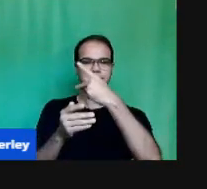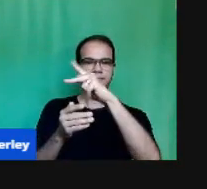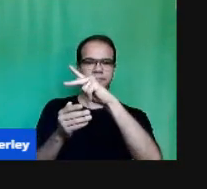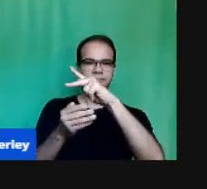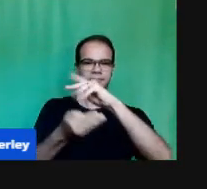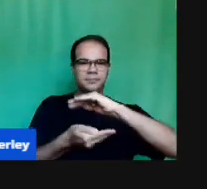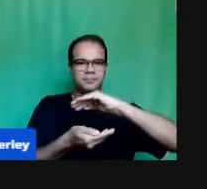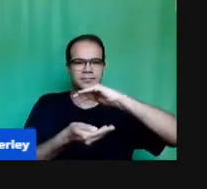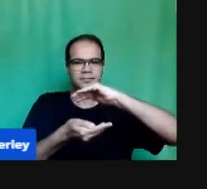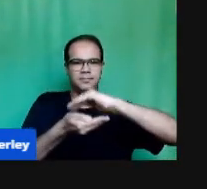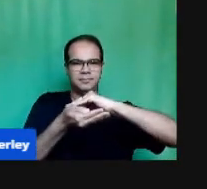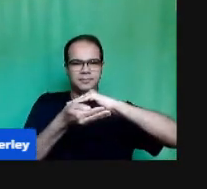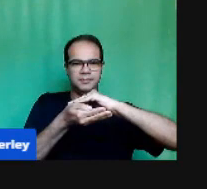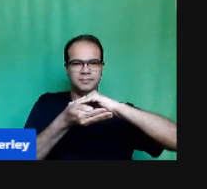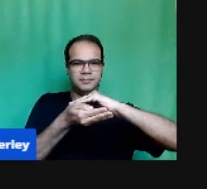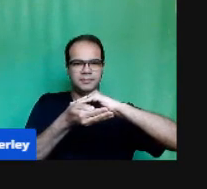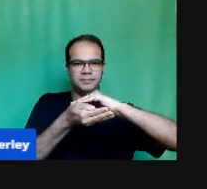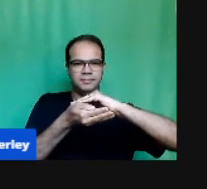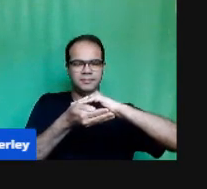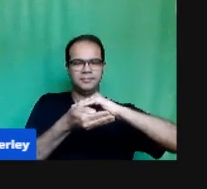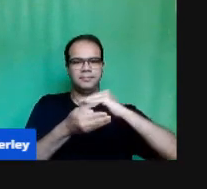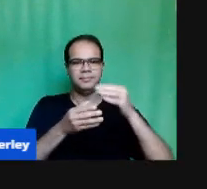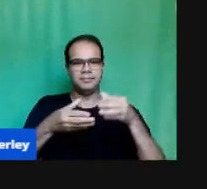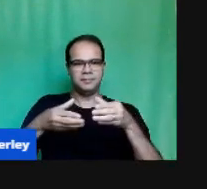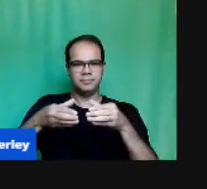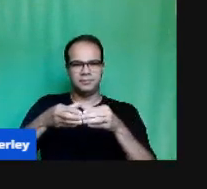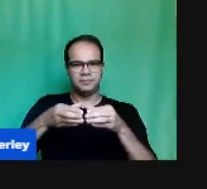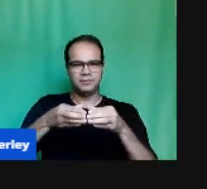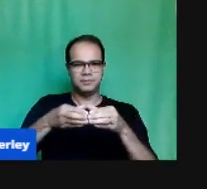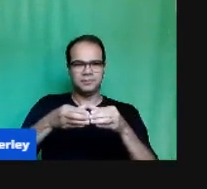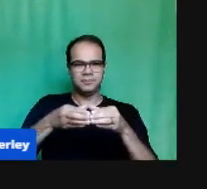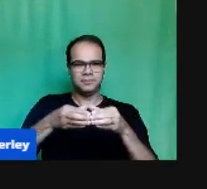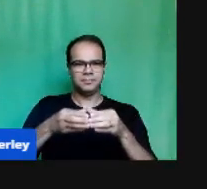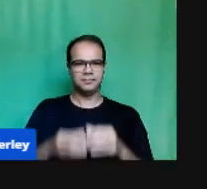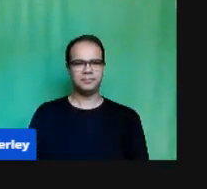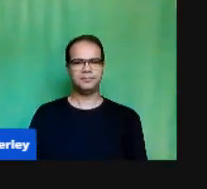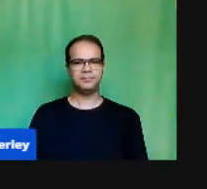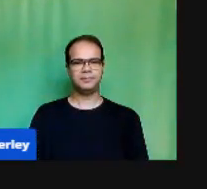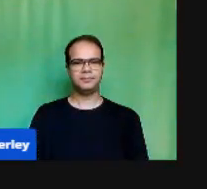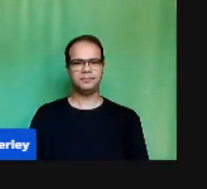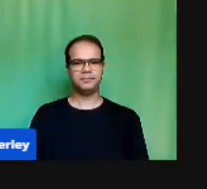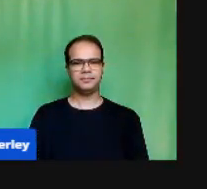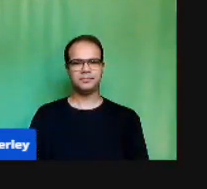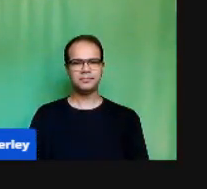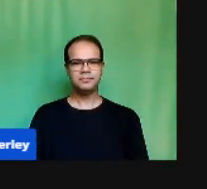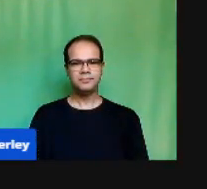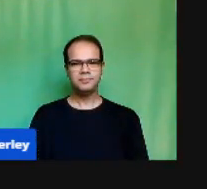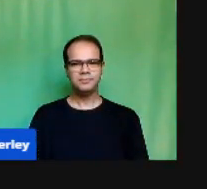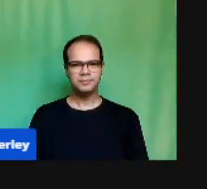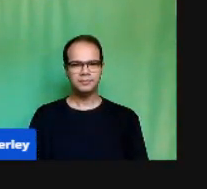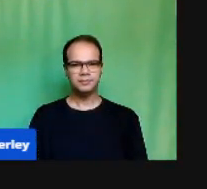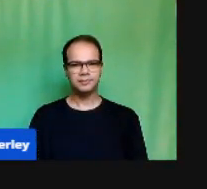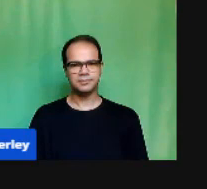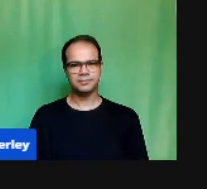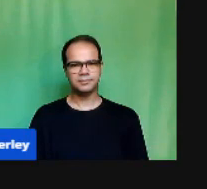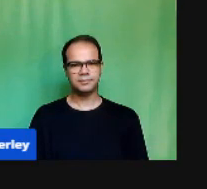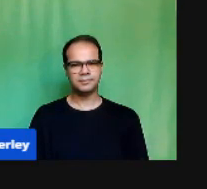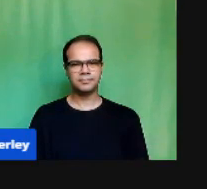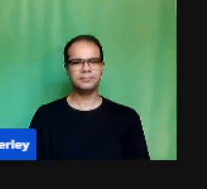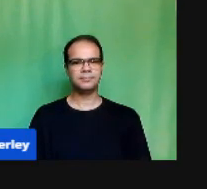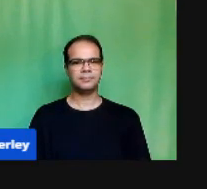de gestão das políticas educacionais Mônica de Oliveira Inácio Prestes, gerente